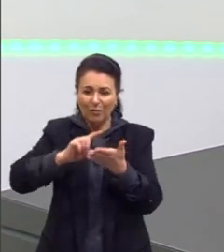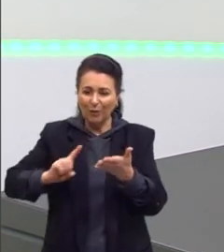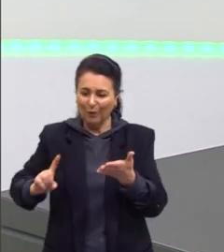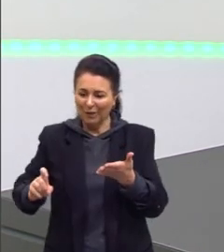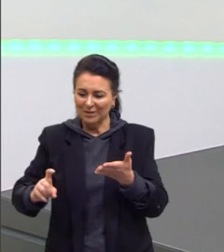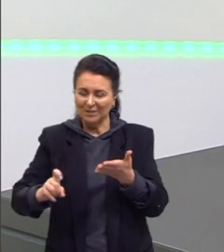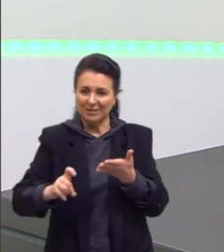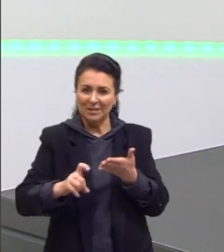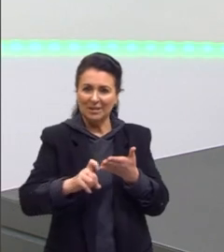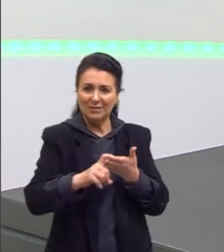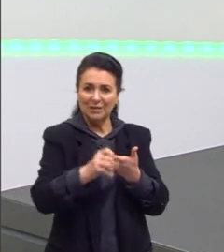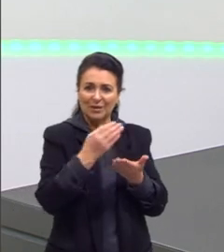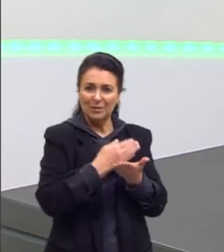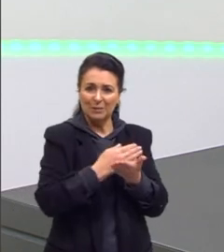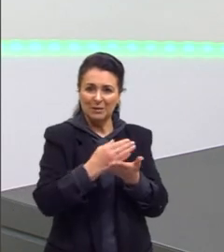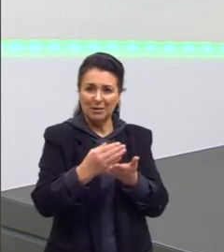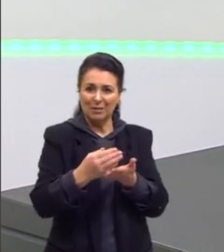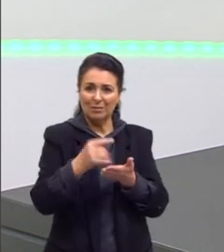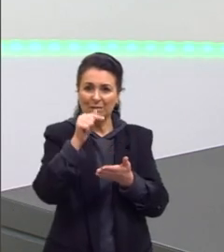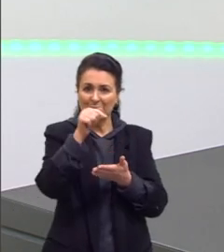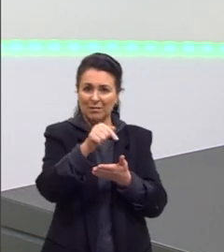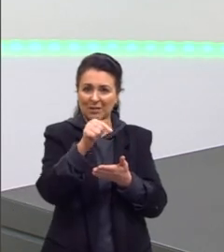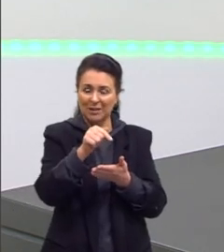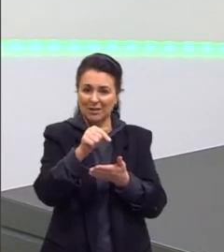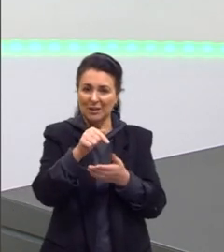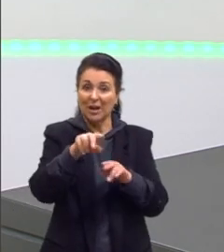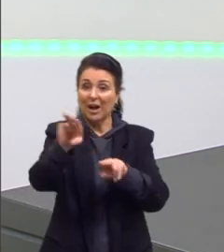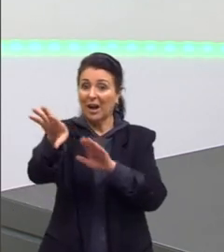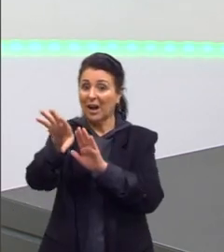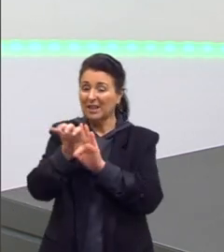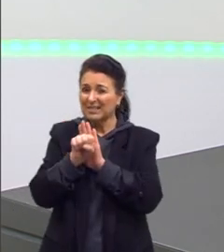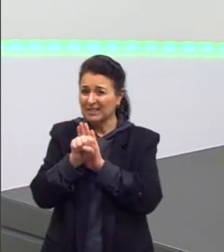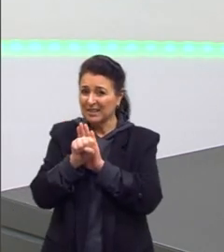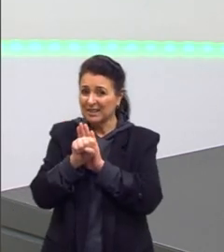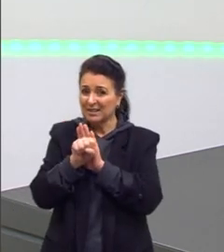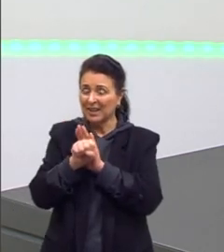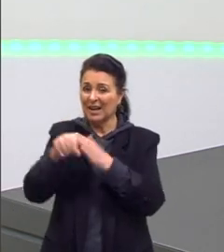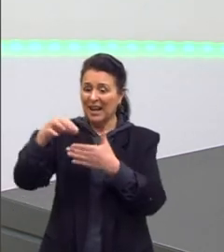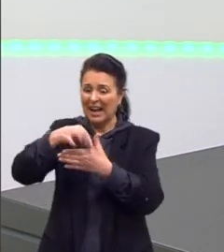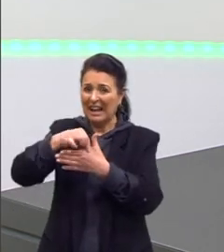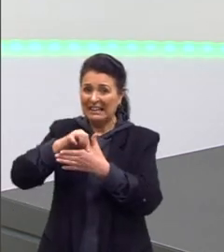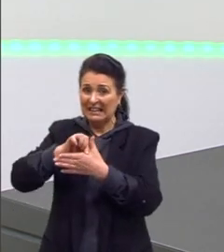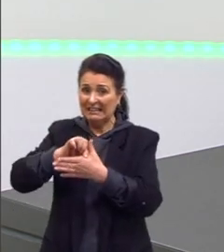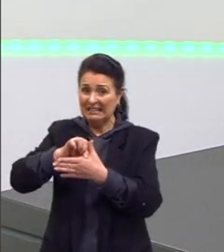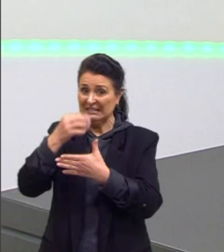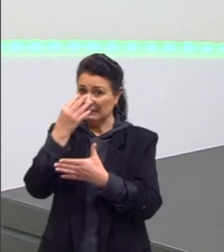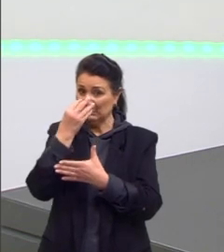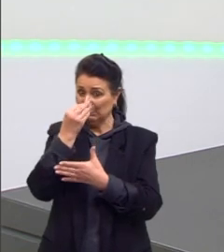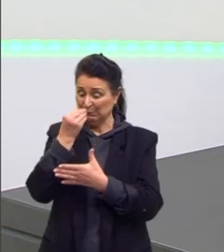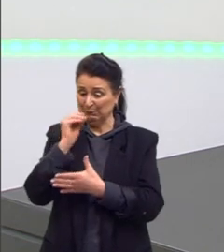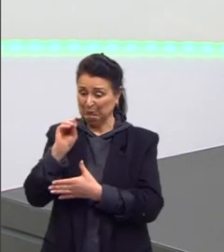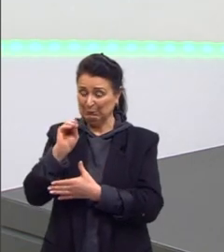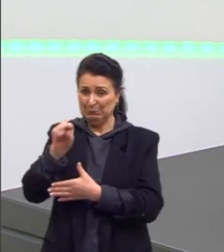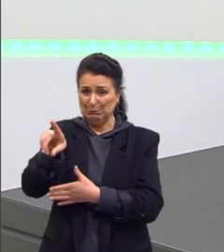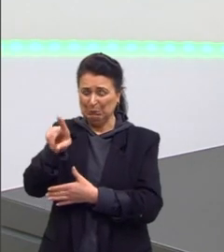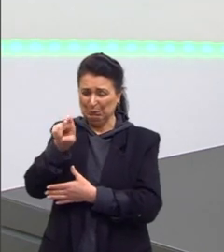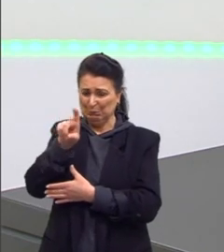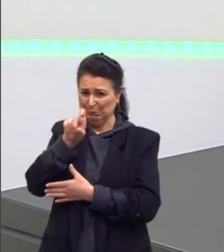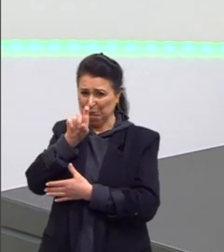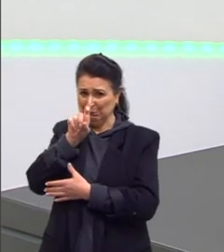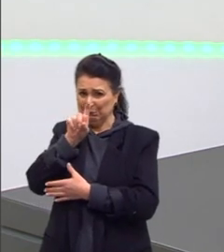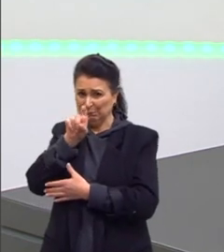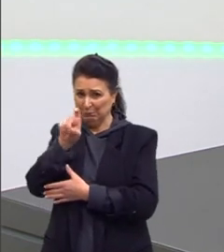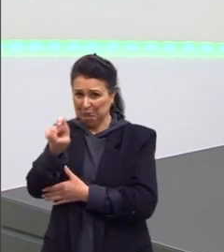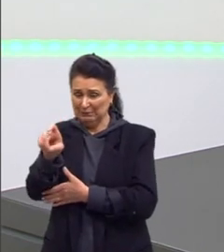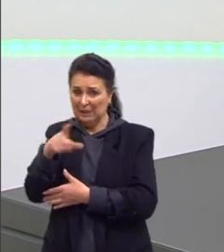depois as larvas, elas ficavam aqui, sendo atraídas pela carne, né? Podre. E ele observou também que dentro do